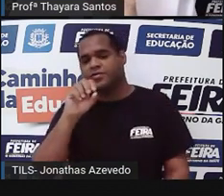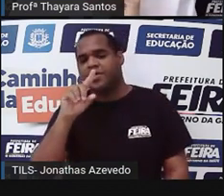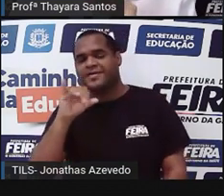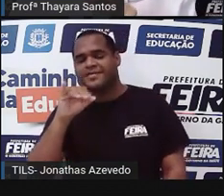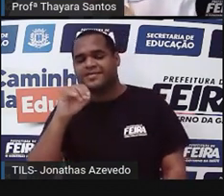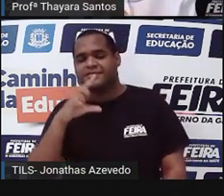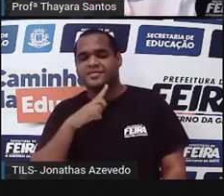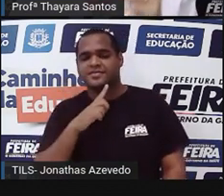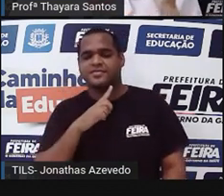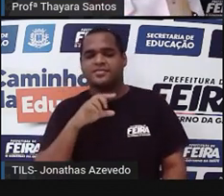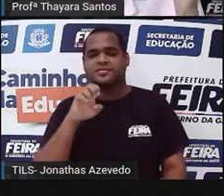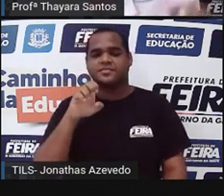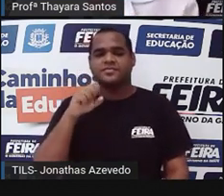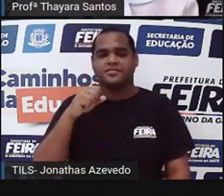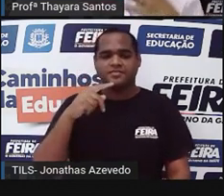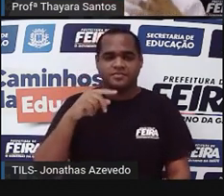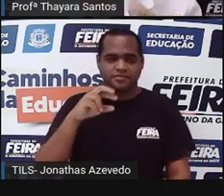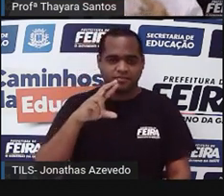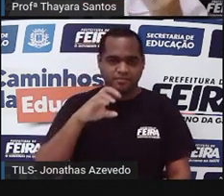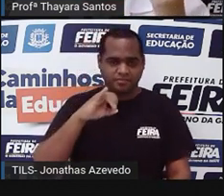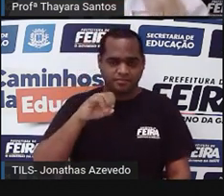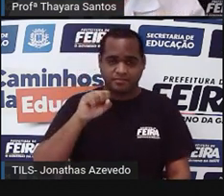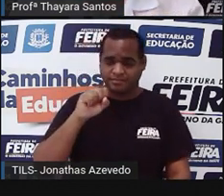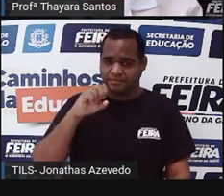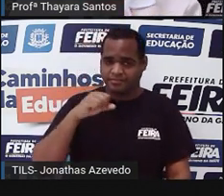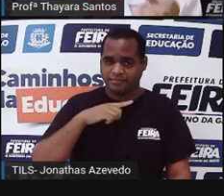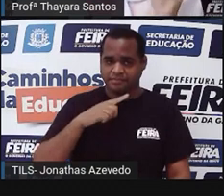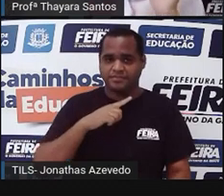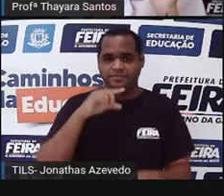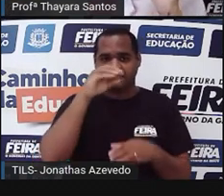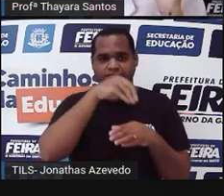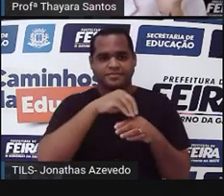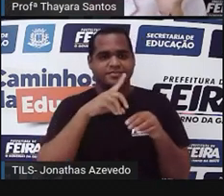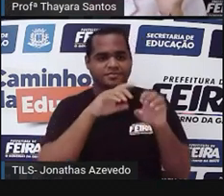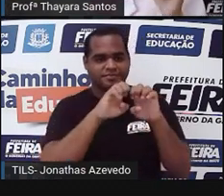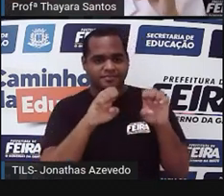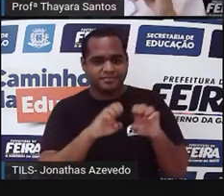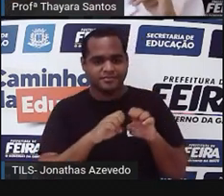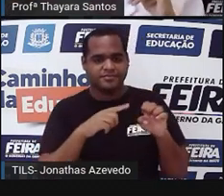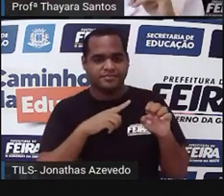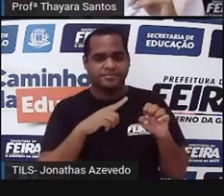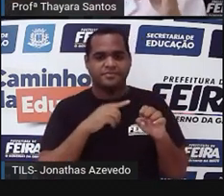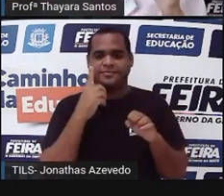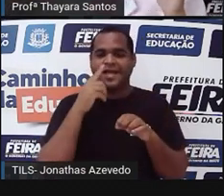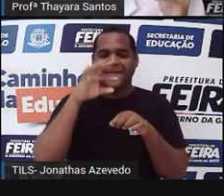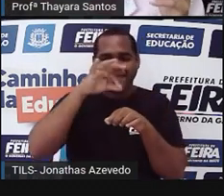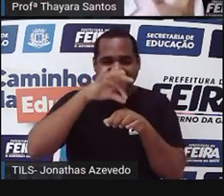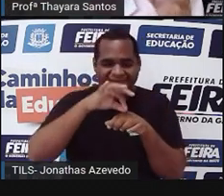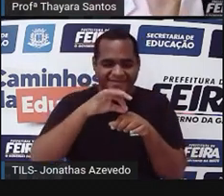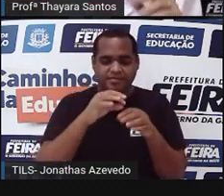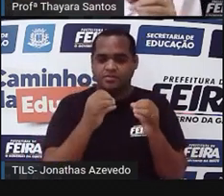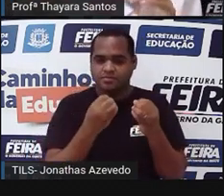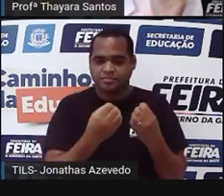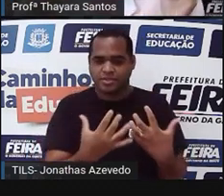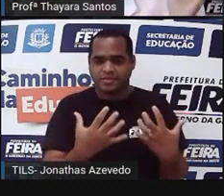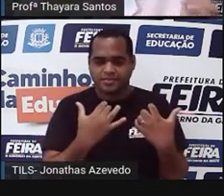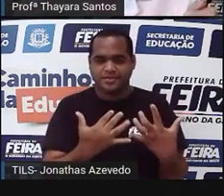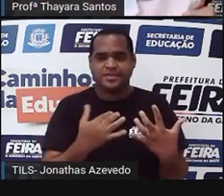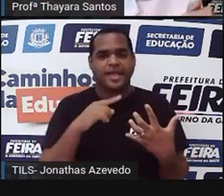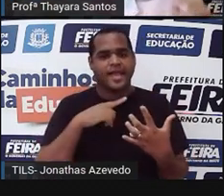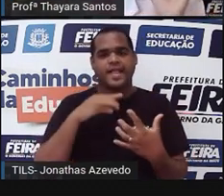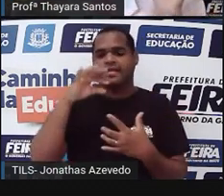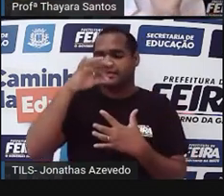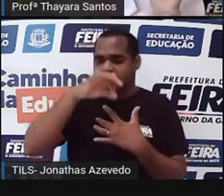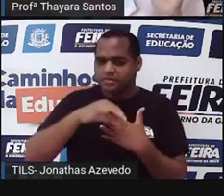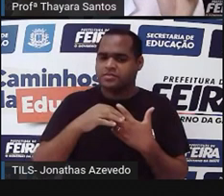estão os esporanjos, que é a estrutura que guarda os esporos, que é como se fossem sementes, tá gente? Mas lembrando, essas plantas não têm